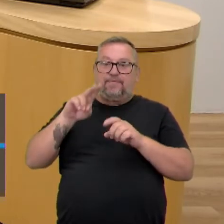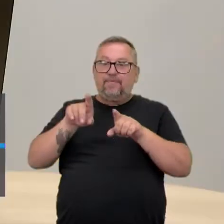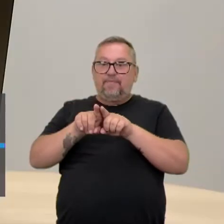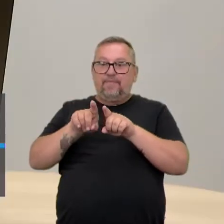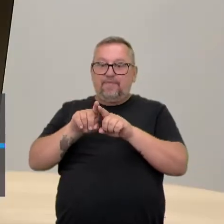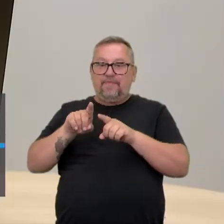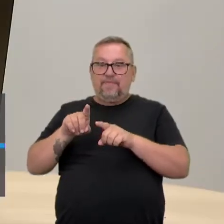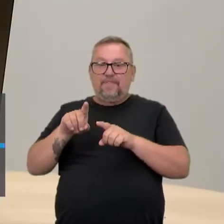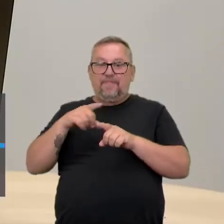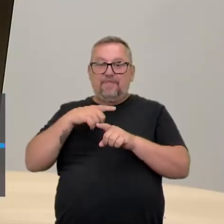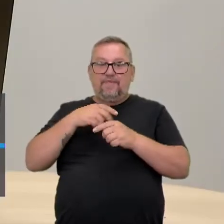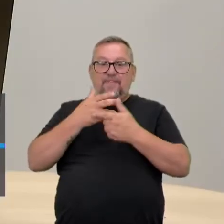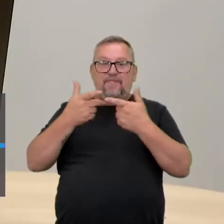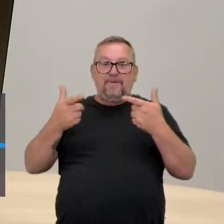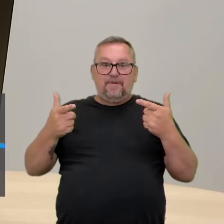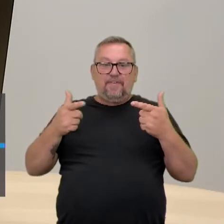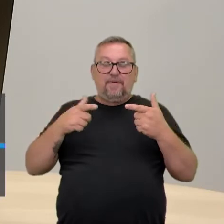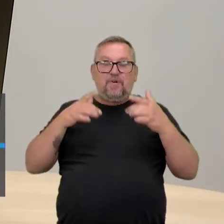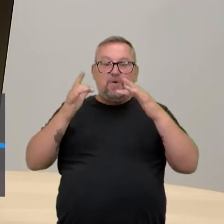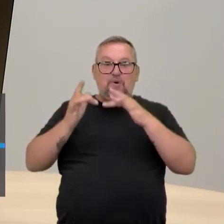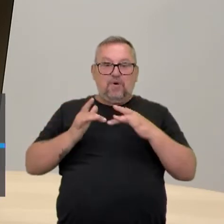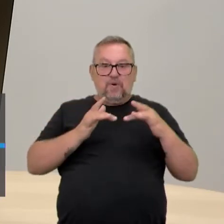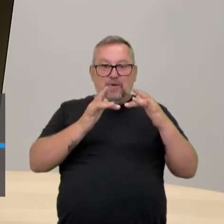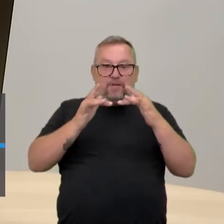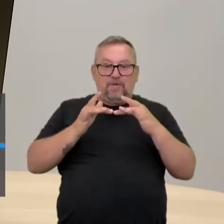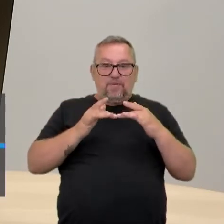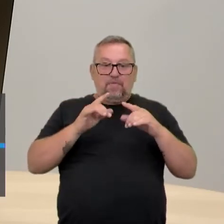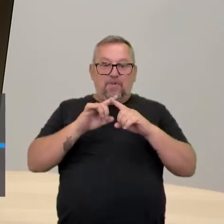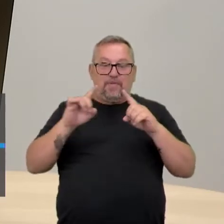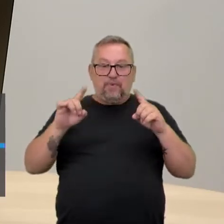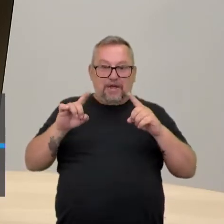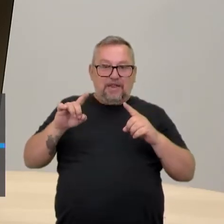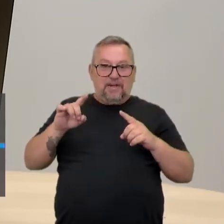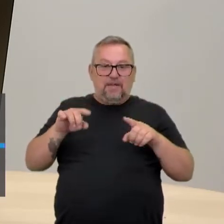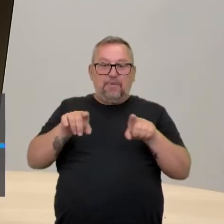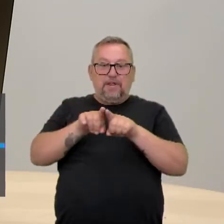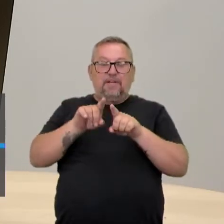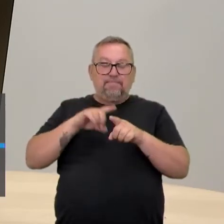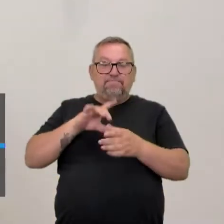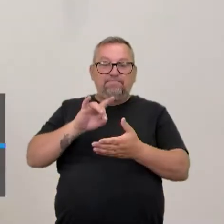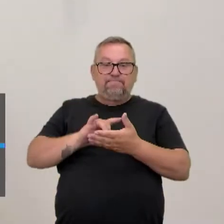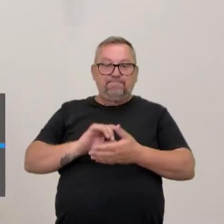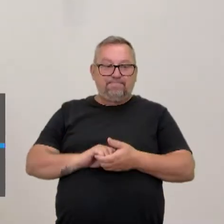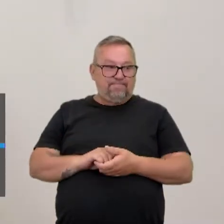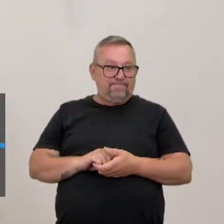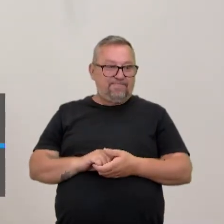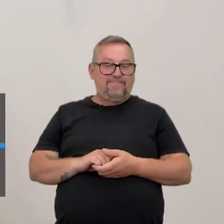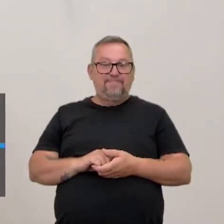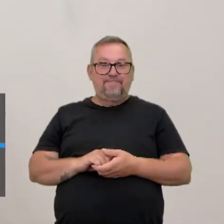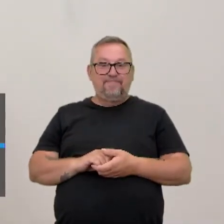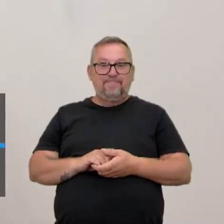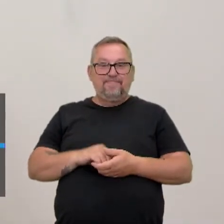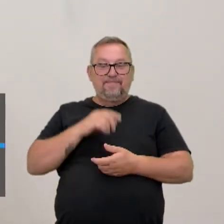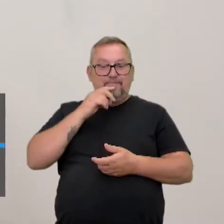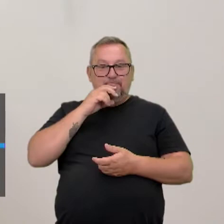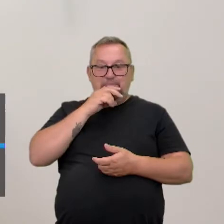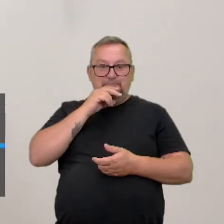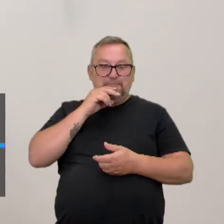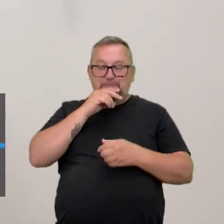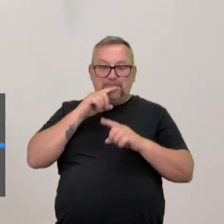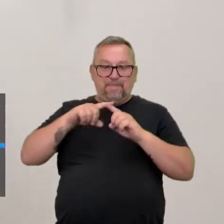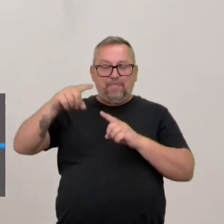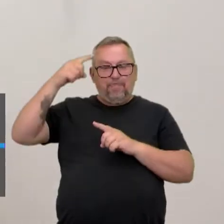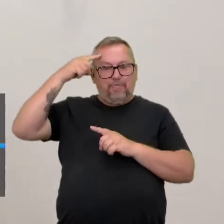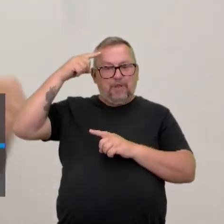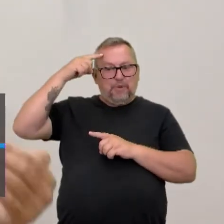mas ela contextualizada, conectada com outros saberes, ela é fundamental. A memorização é como se fosse uma